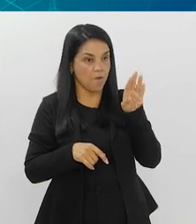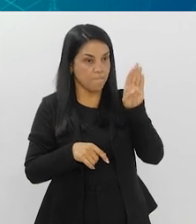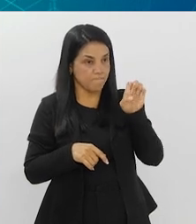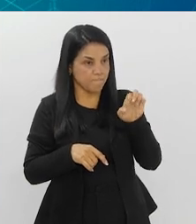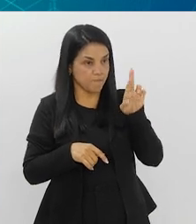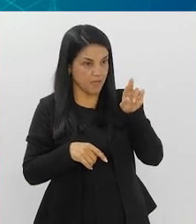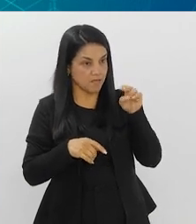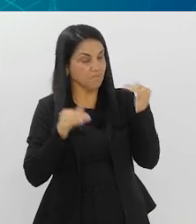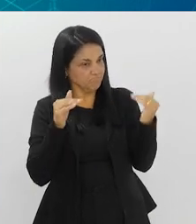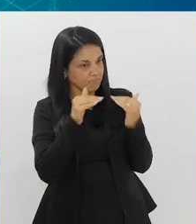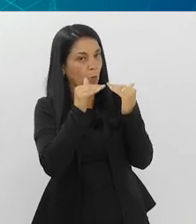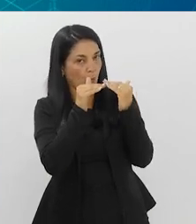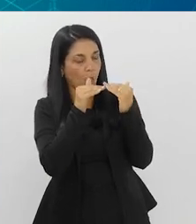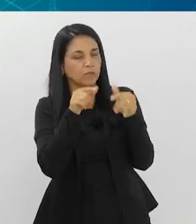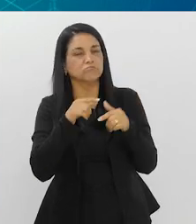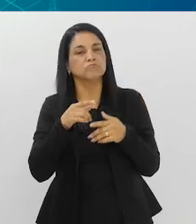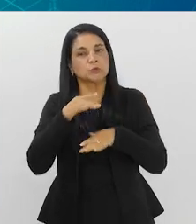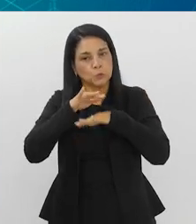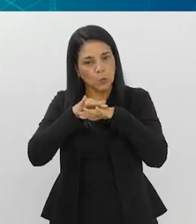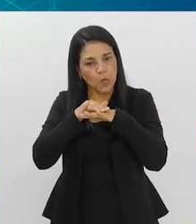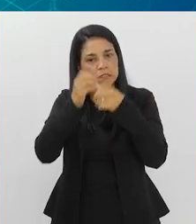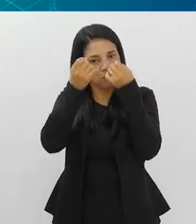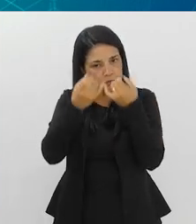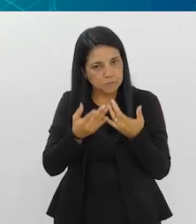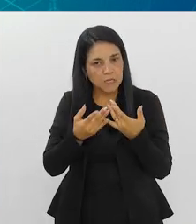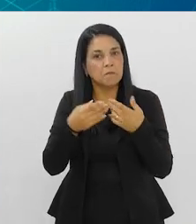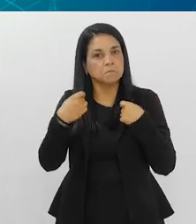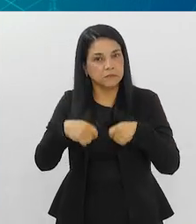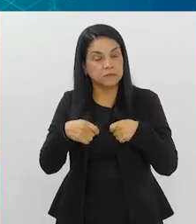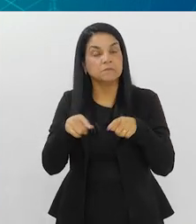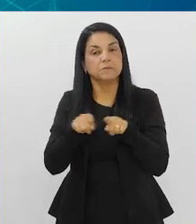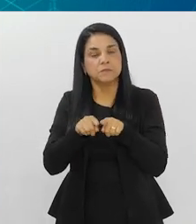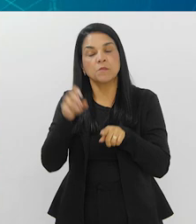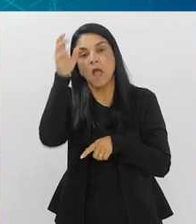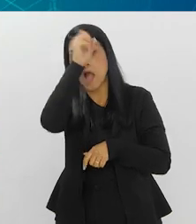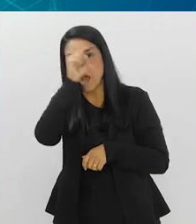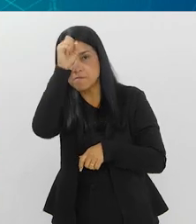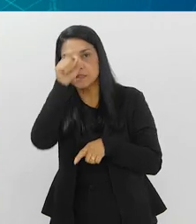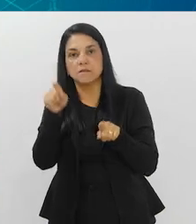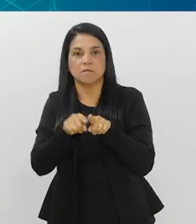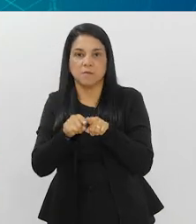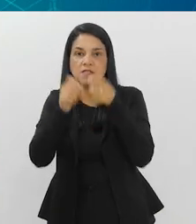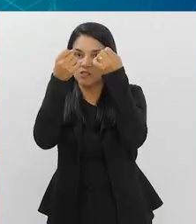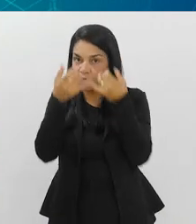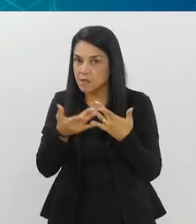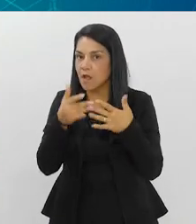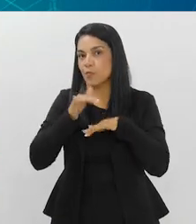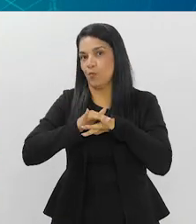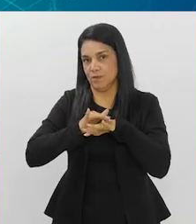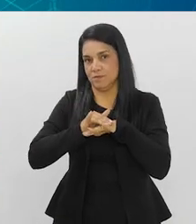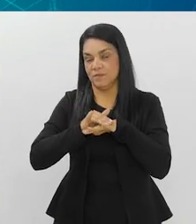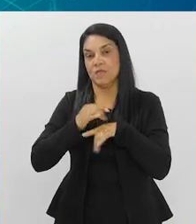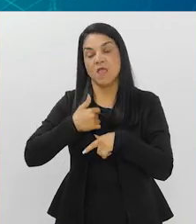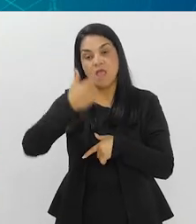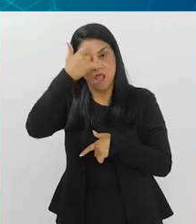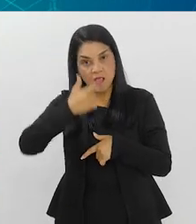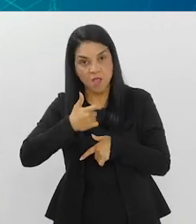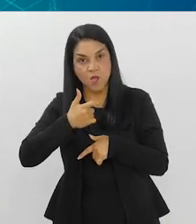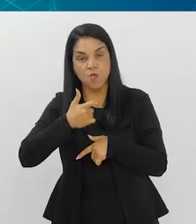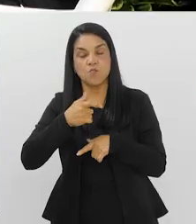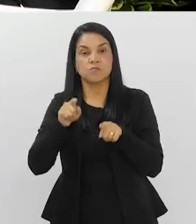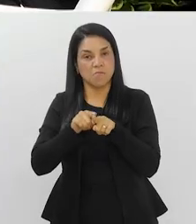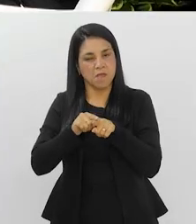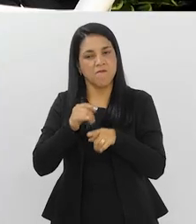concordo, tem que falar sobre as doenças, mas a gente tem que aprender a falar sobre isso. Porque eu mesma